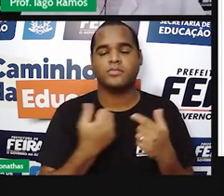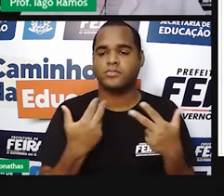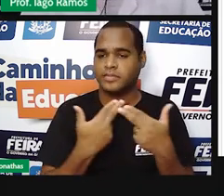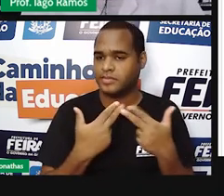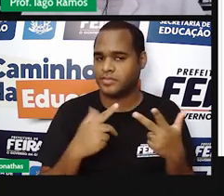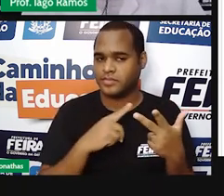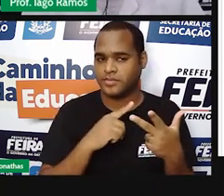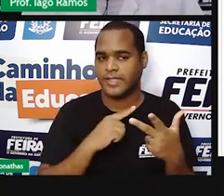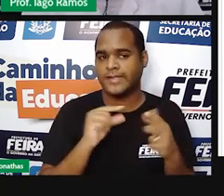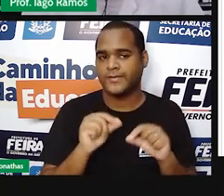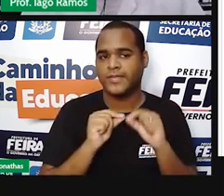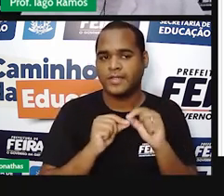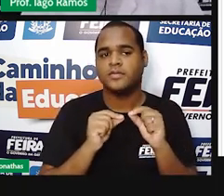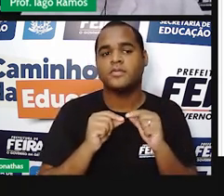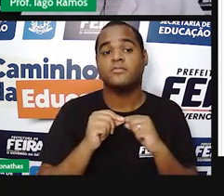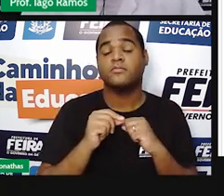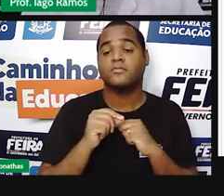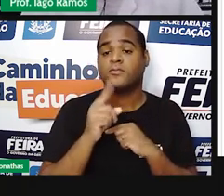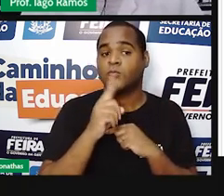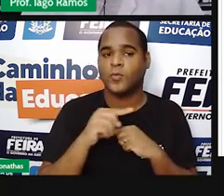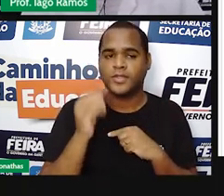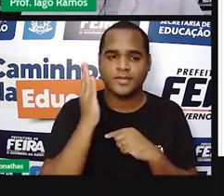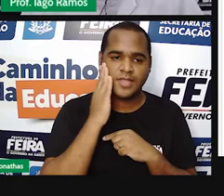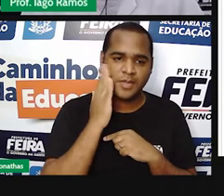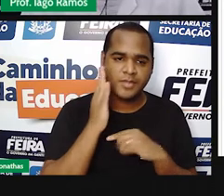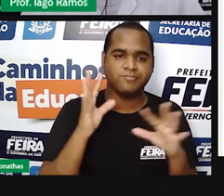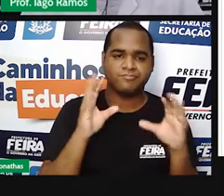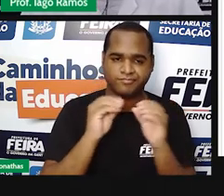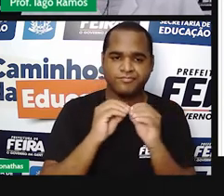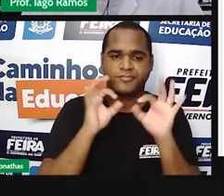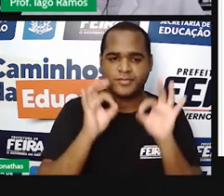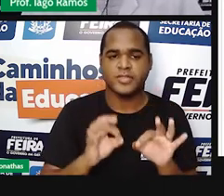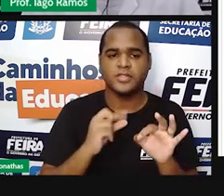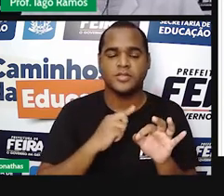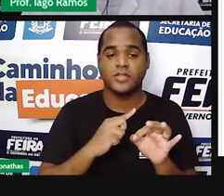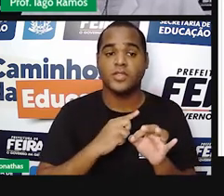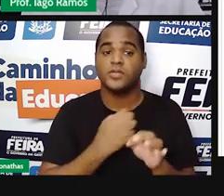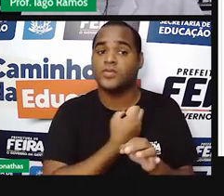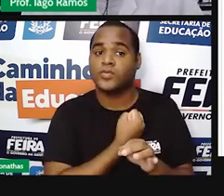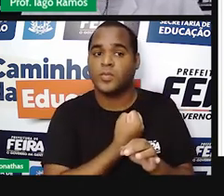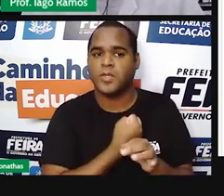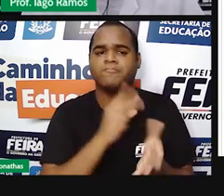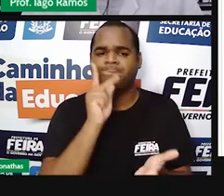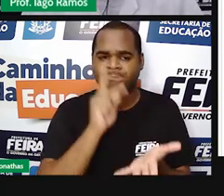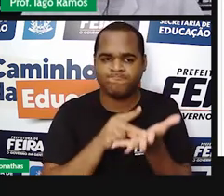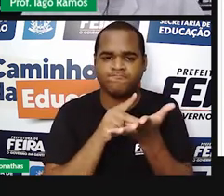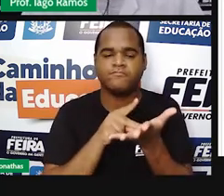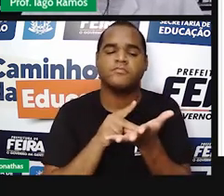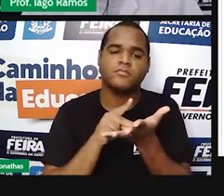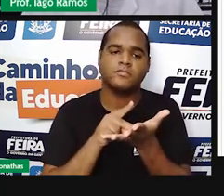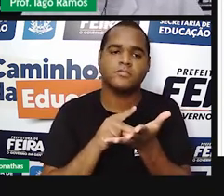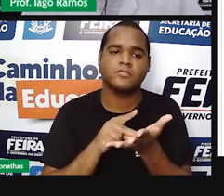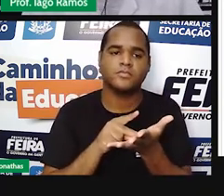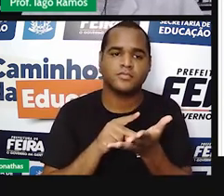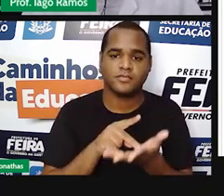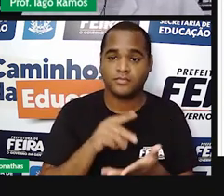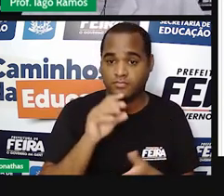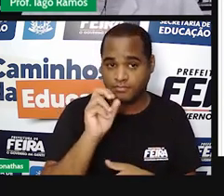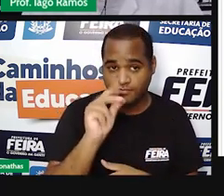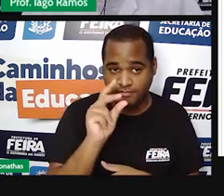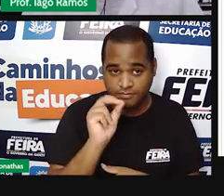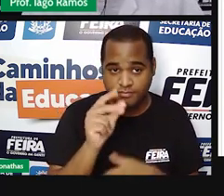são, sim, com certeza, números reais. Beleza?